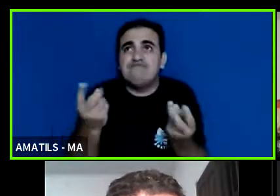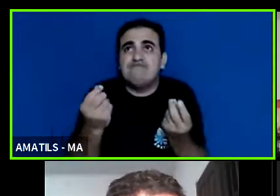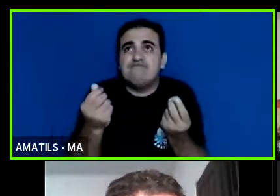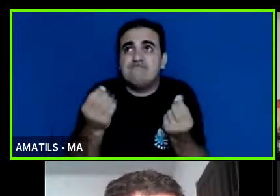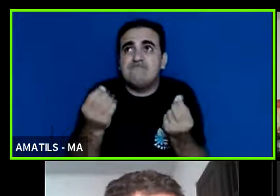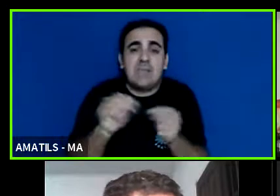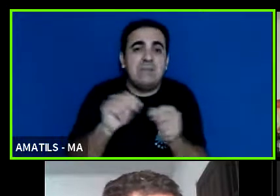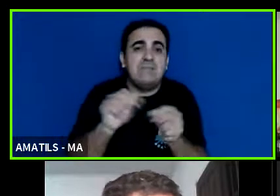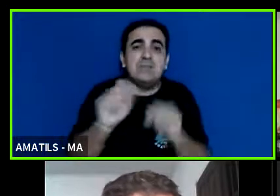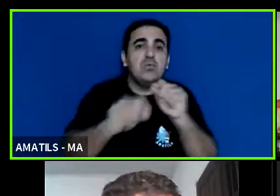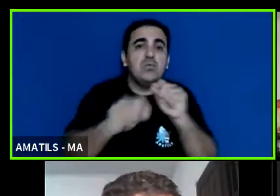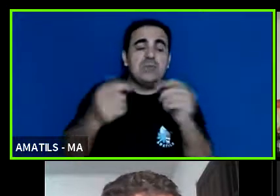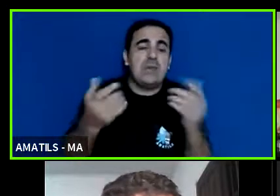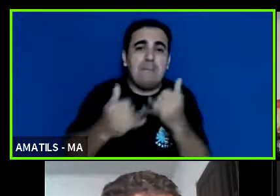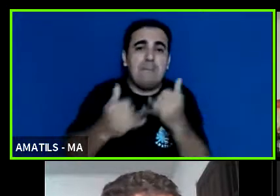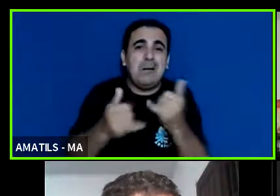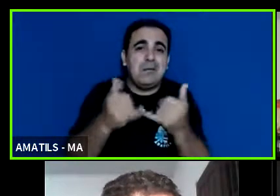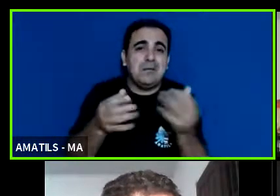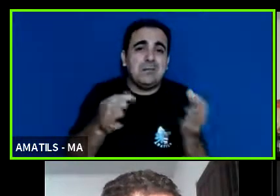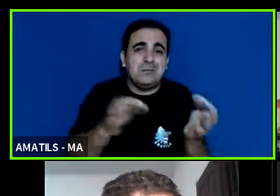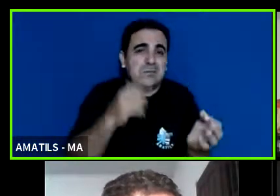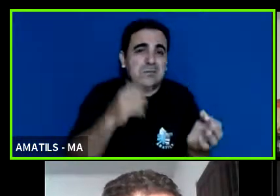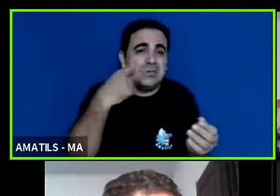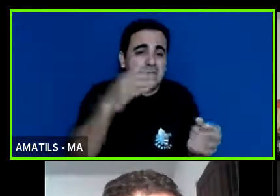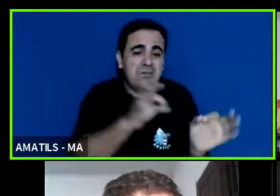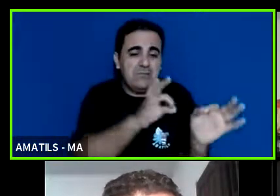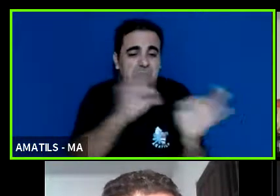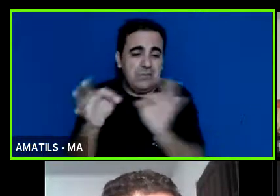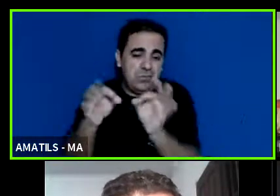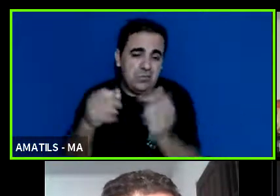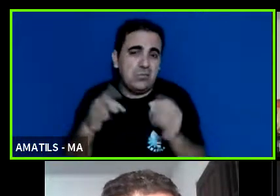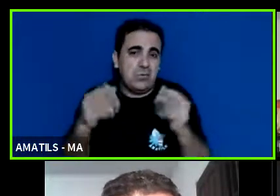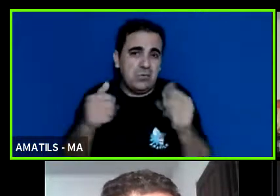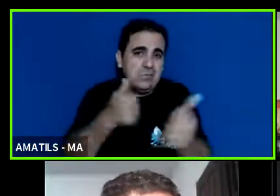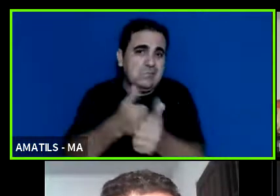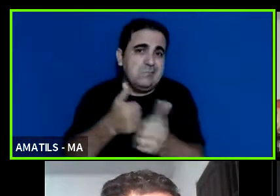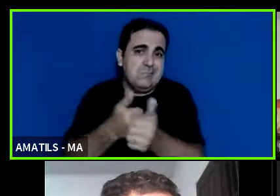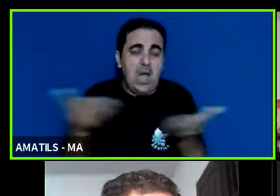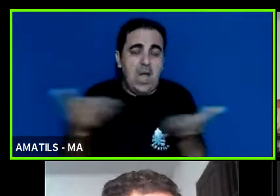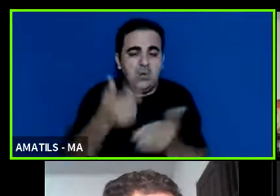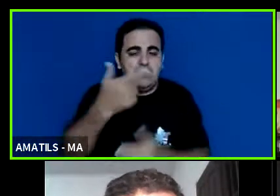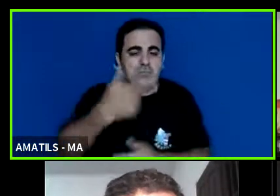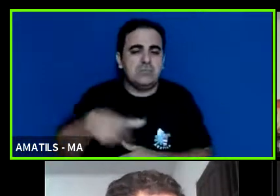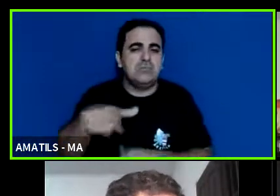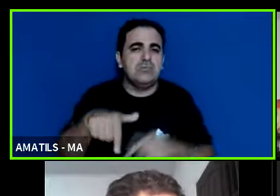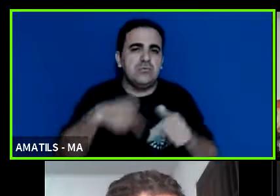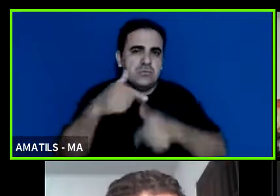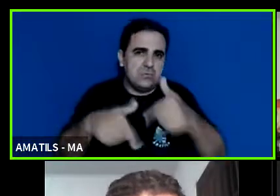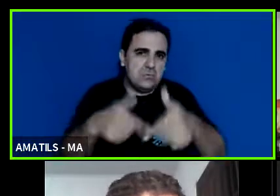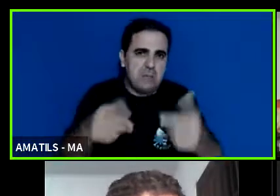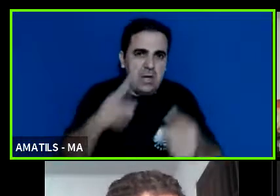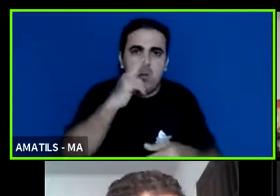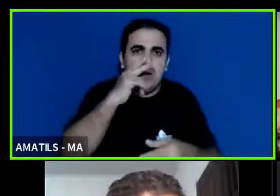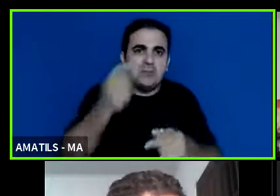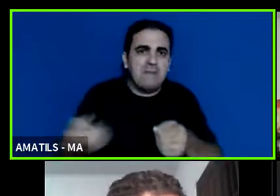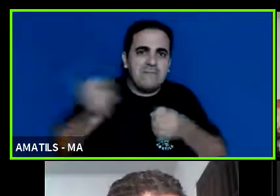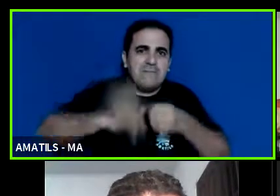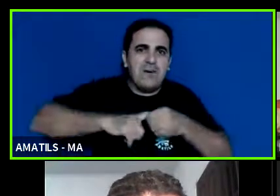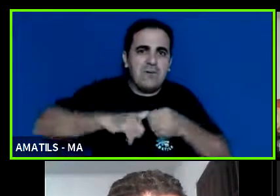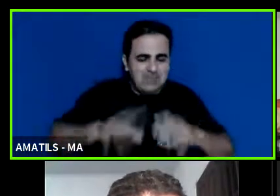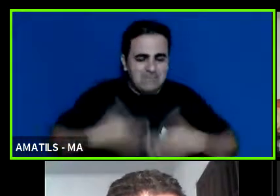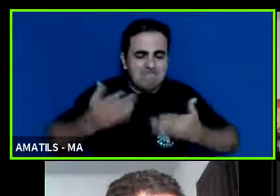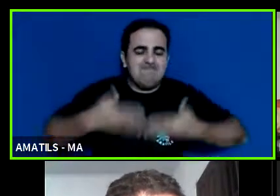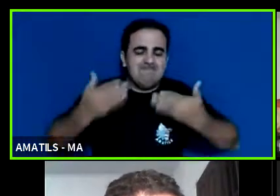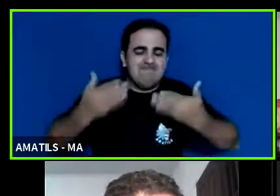fazendo com que as coisas não fossem acompanhadas até o final bem de perto e a gente pode dar continuidade a isso agora acho que é momento de retomar o fôlego pra